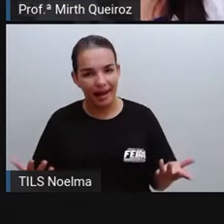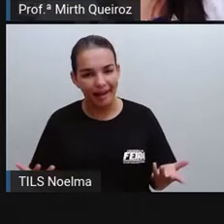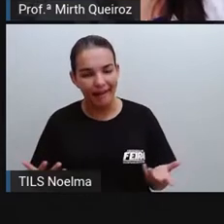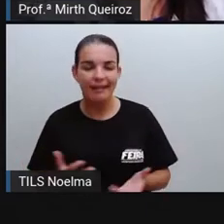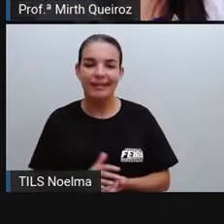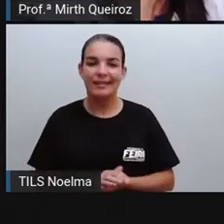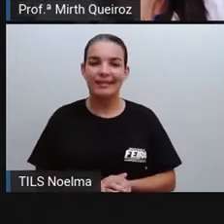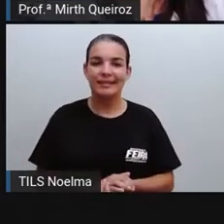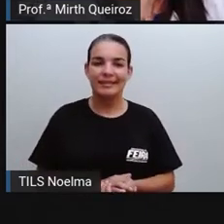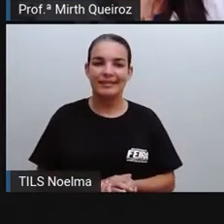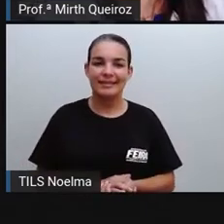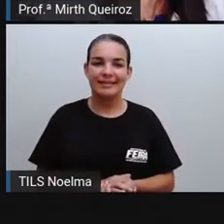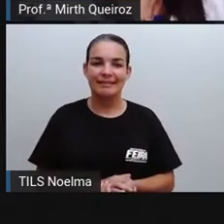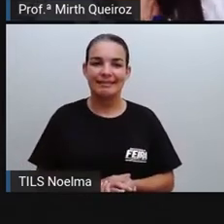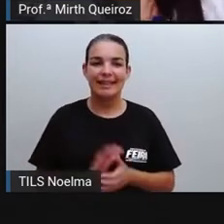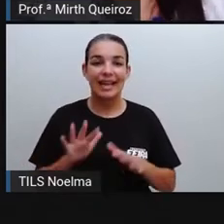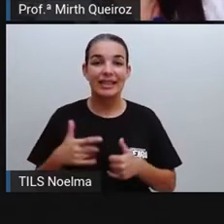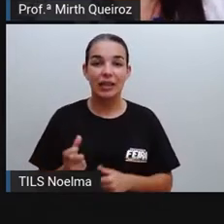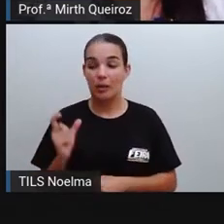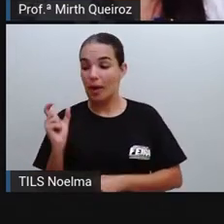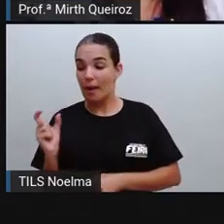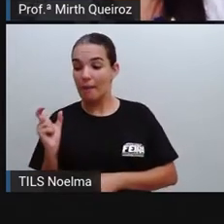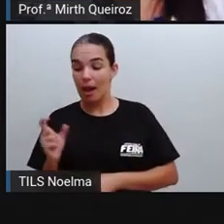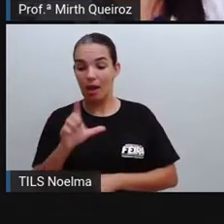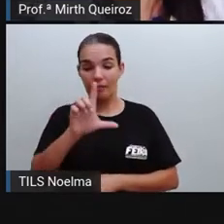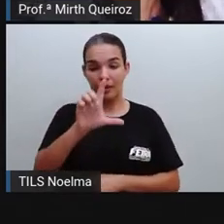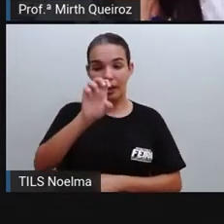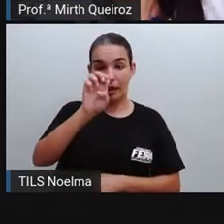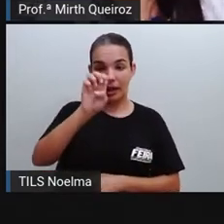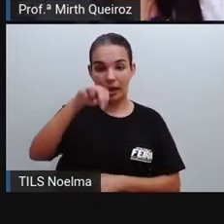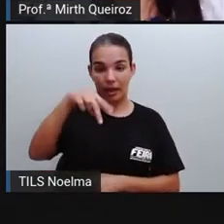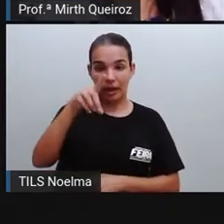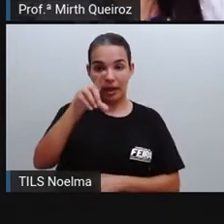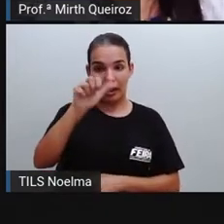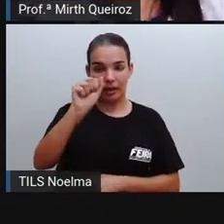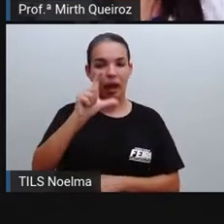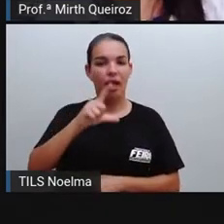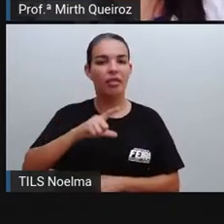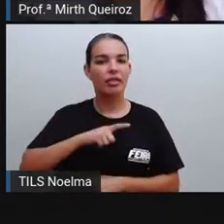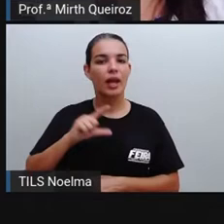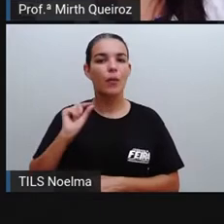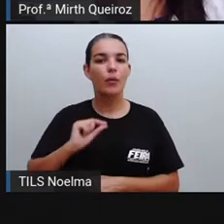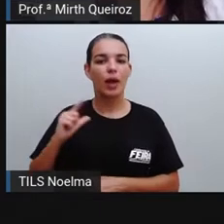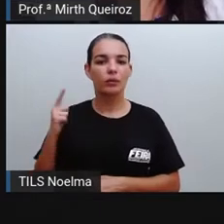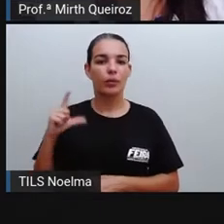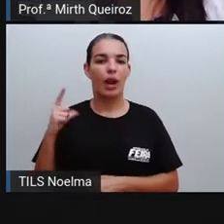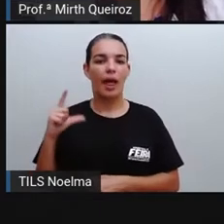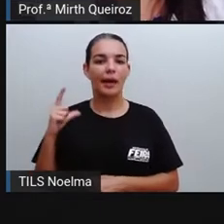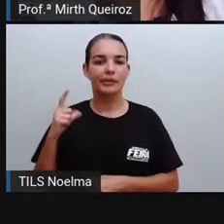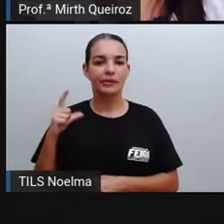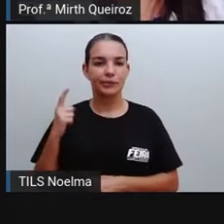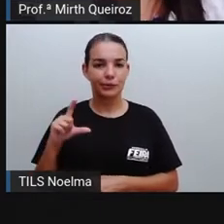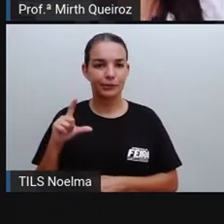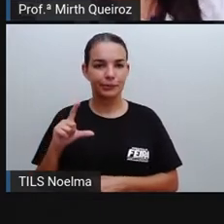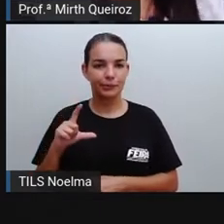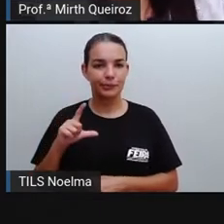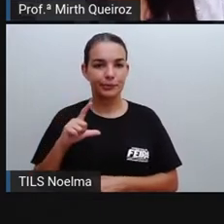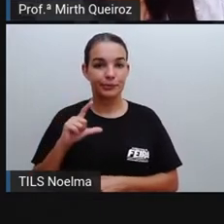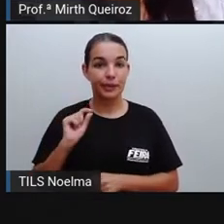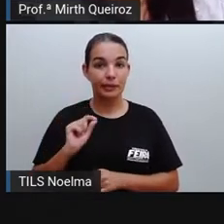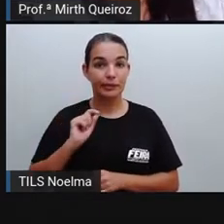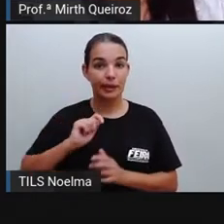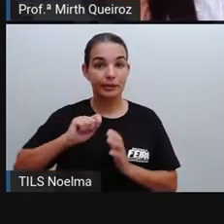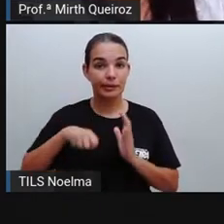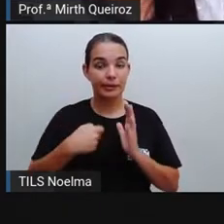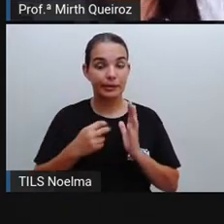A palavra lenda provém do latim e significa o que deve ser